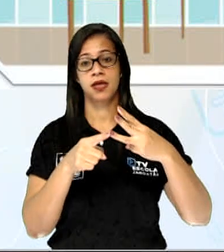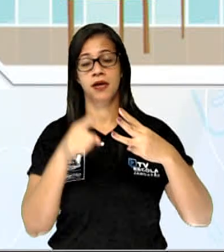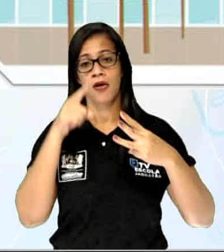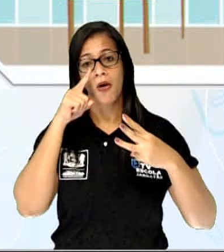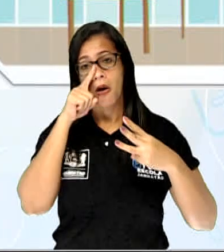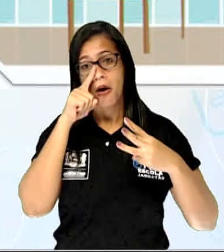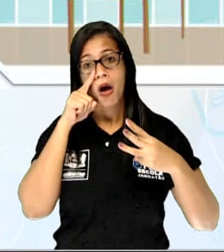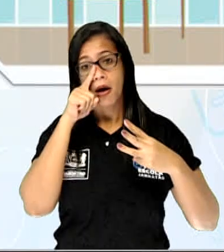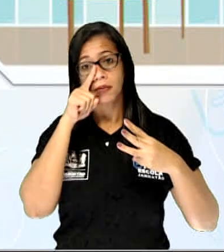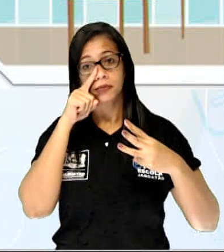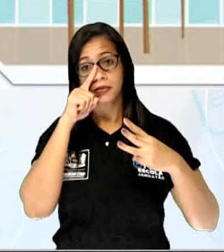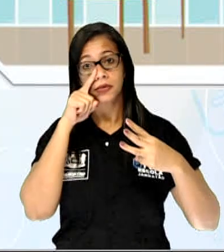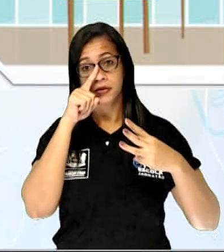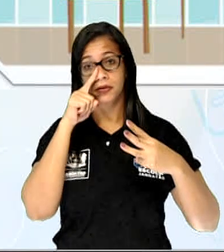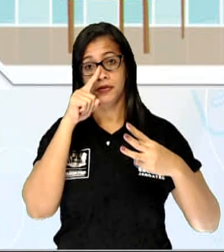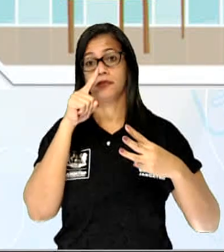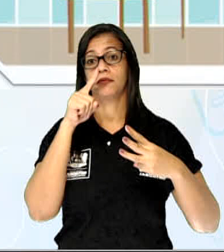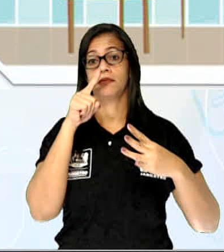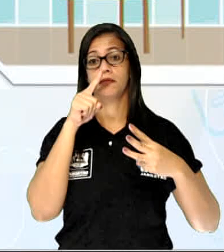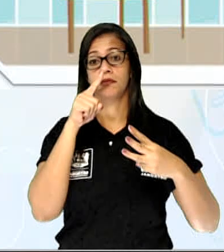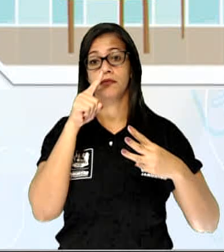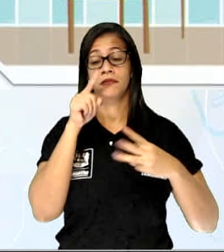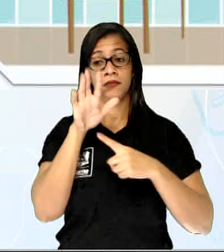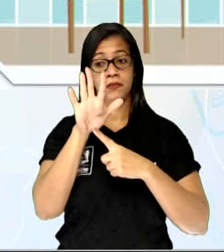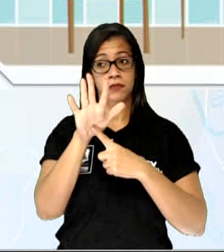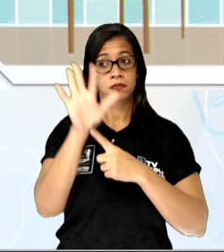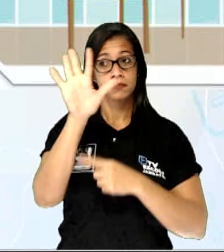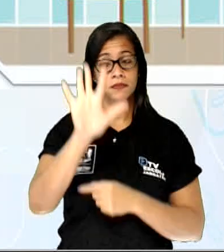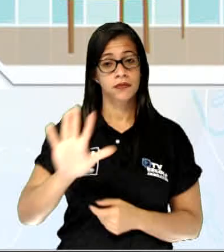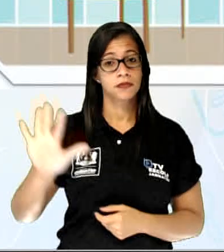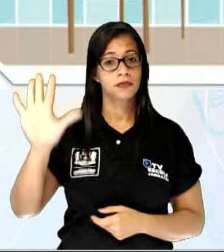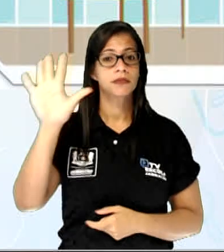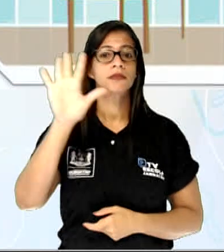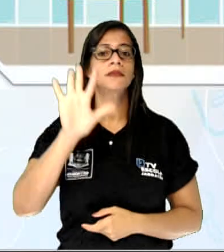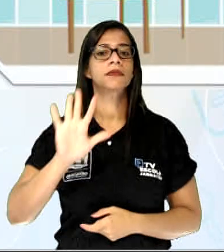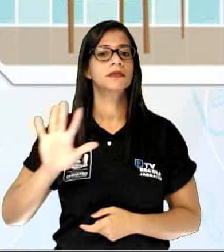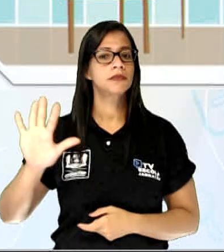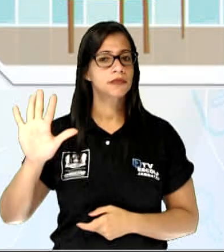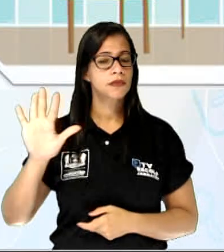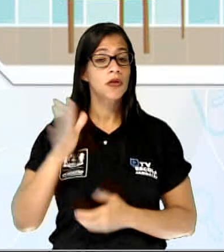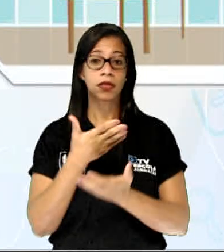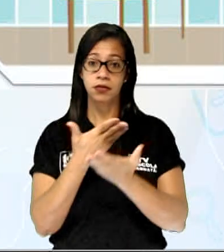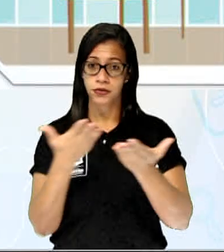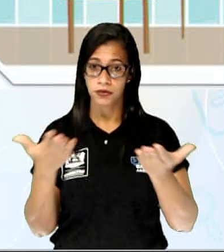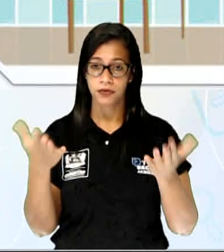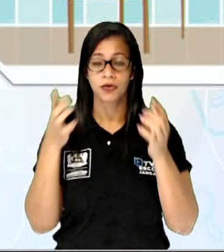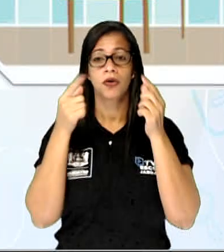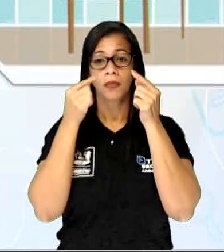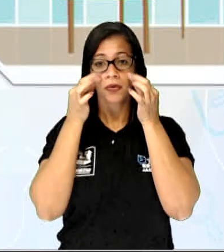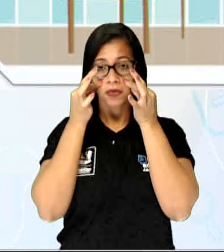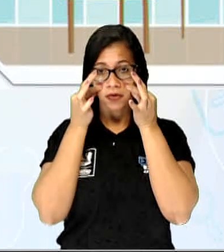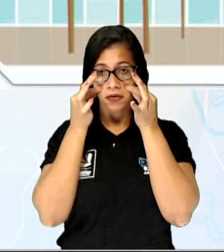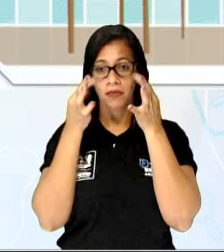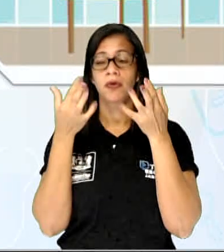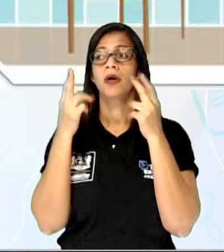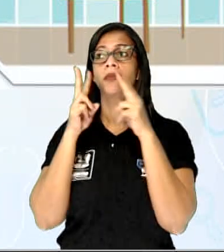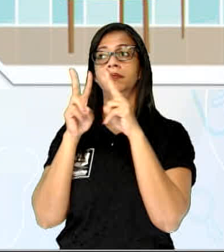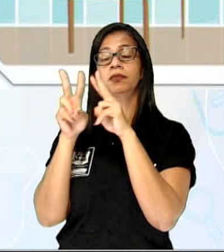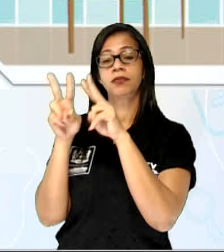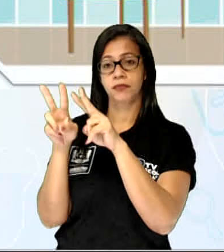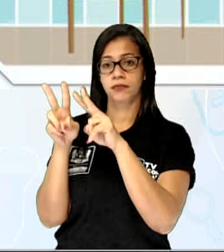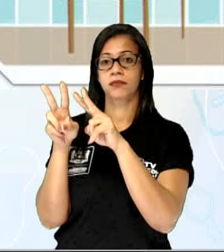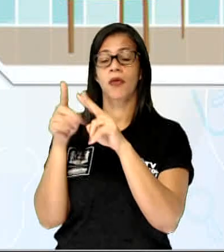se apresentam a esta criança. Então, você vai observar quais são esses riscos ou perigos